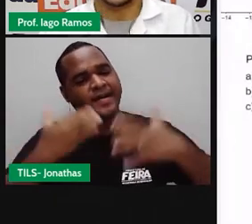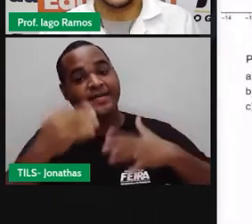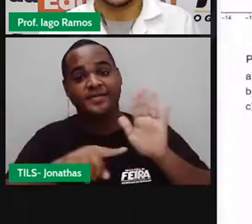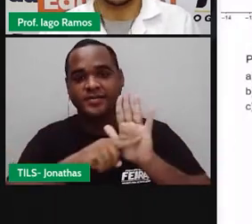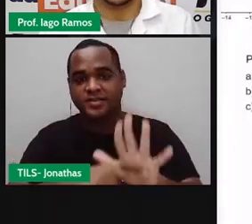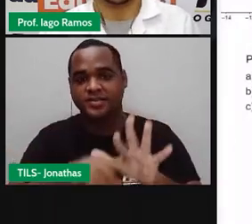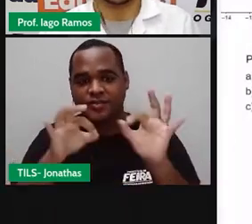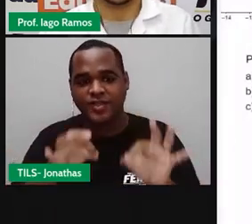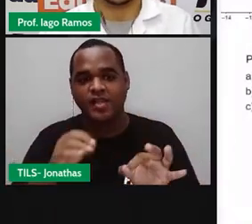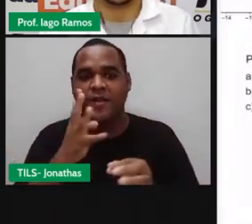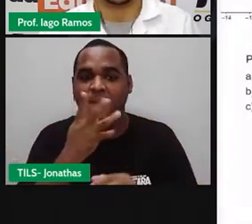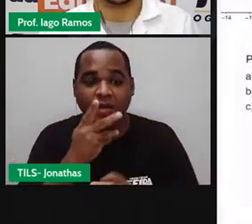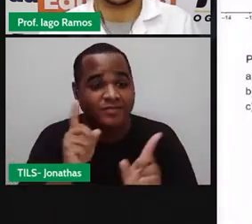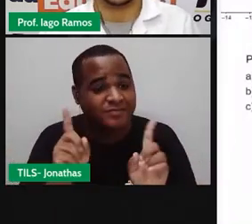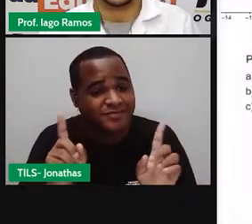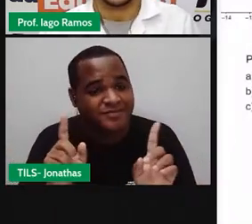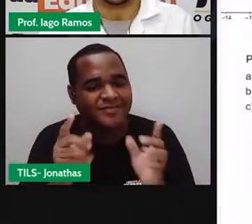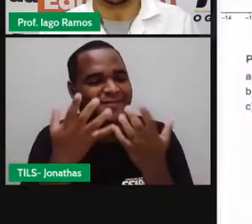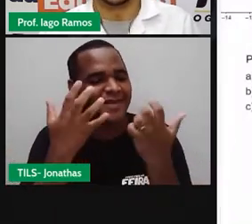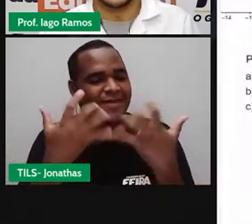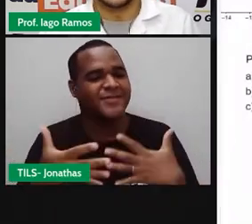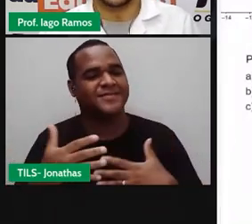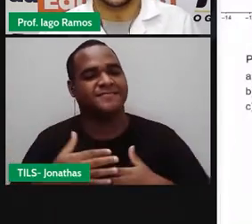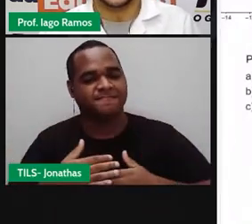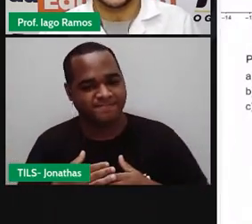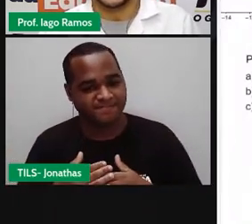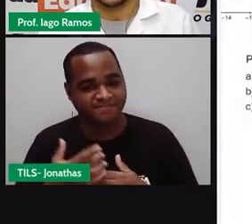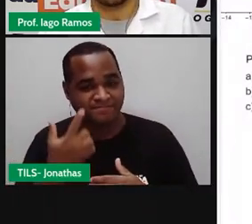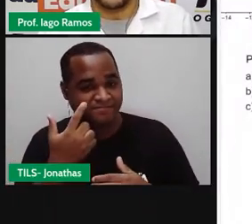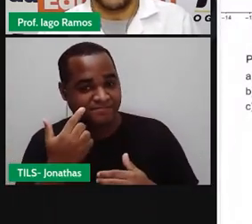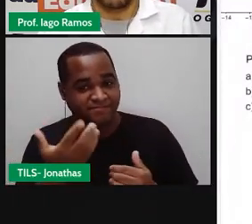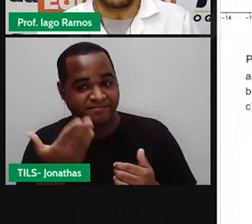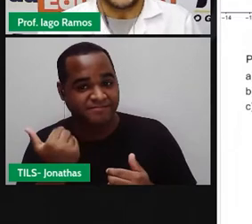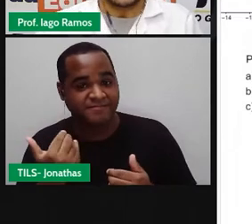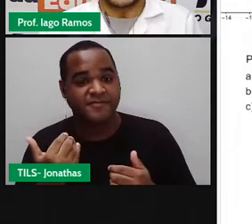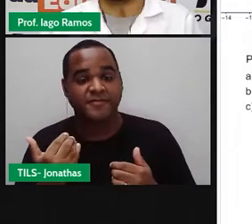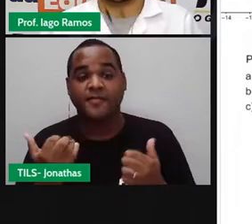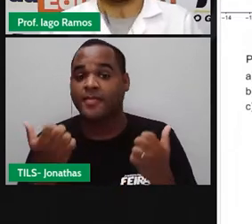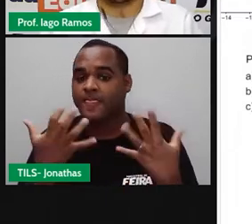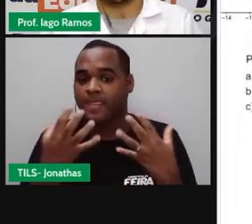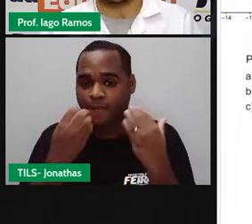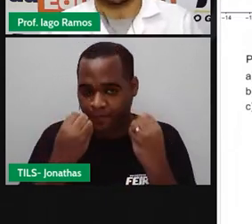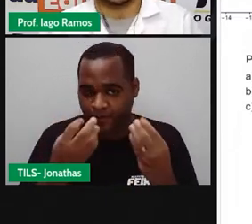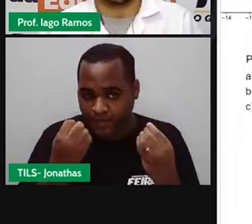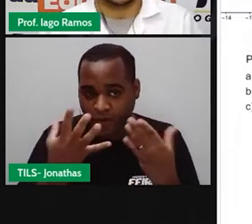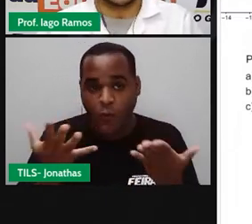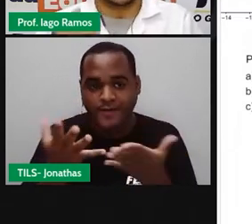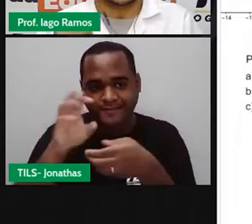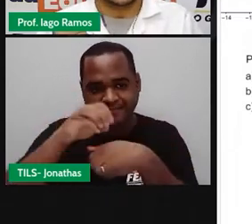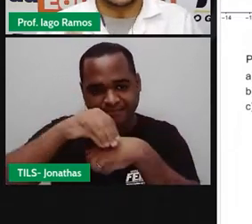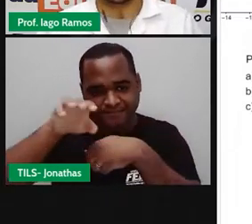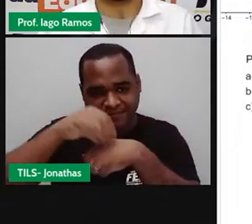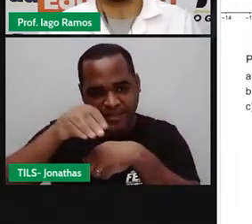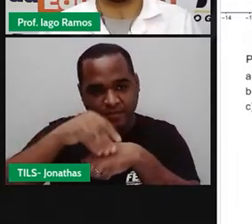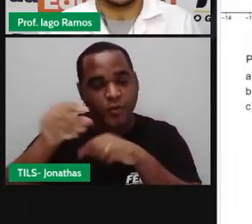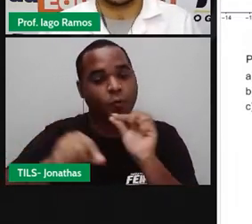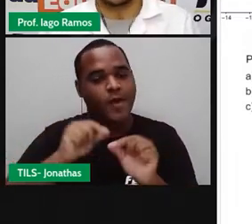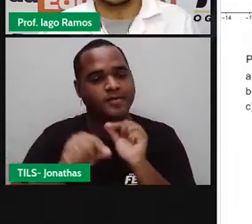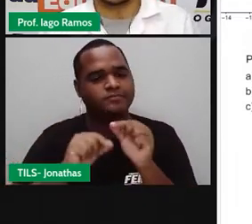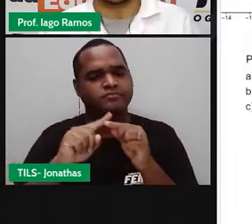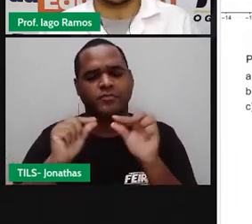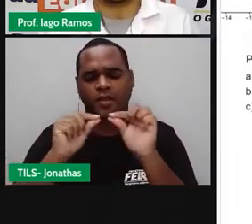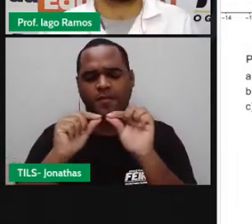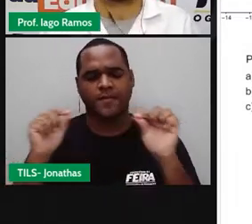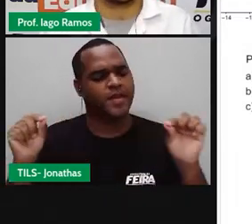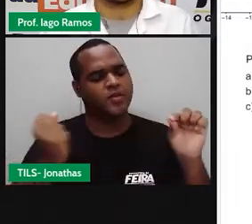tá vendo? Nem demorou muito. Então vamos lá? Bom, o é que eu trago para você hoje? A reta numérica,